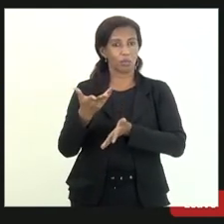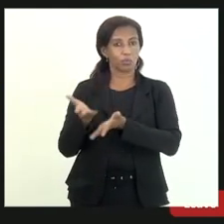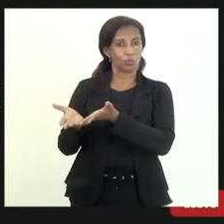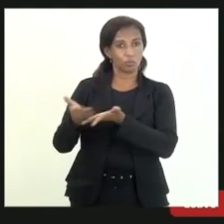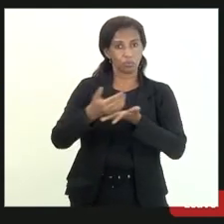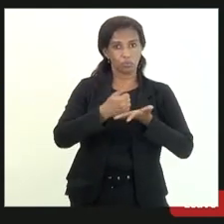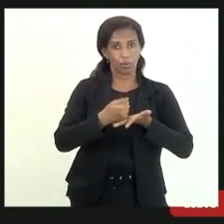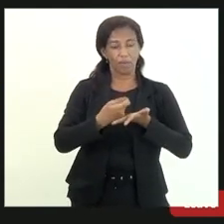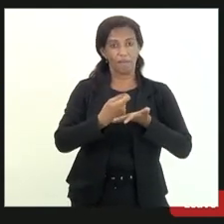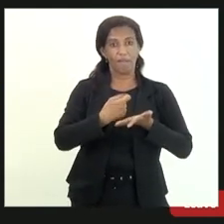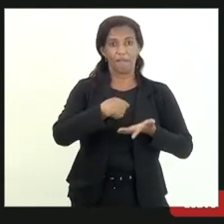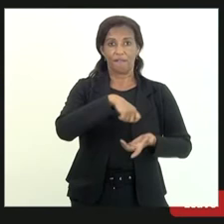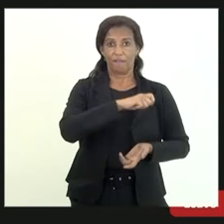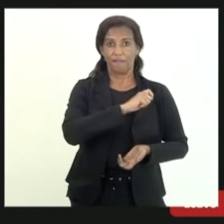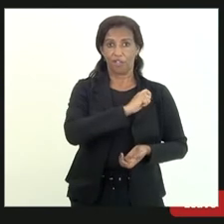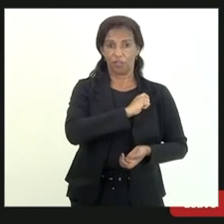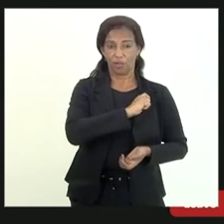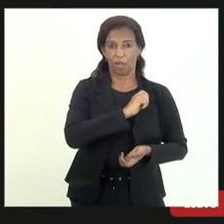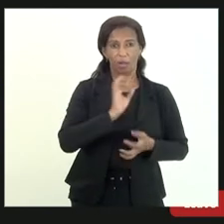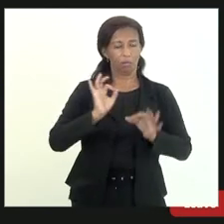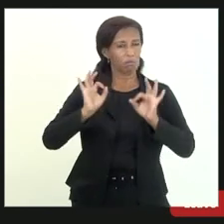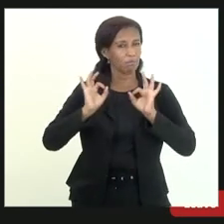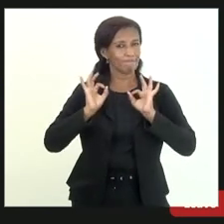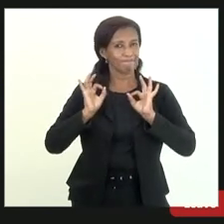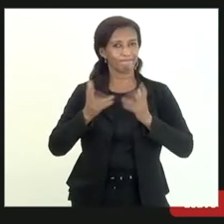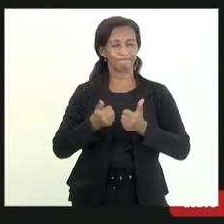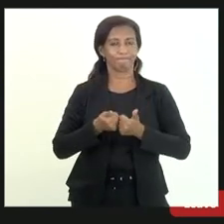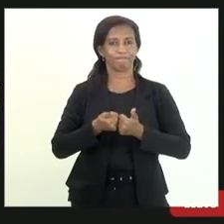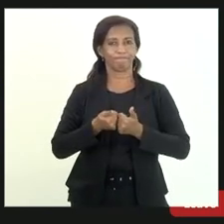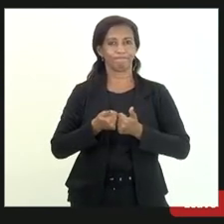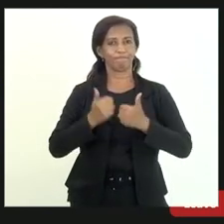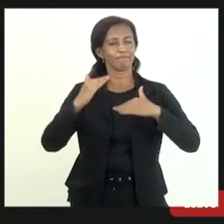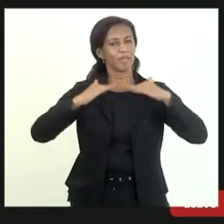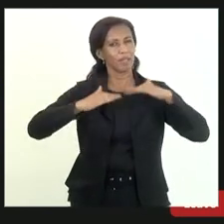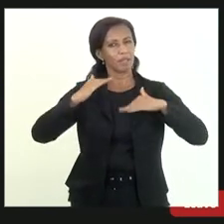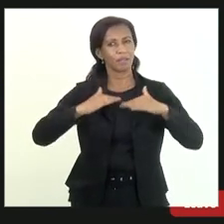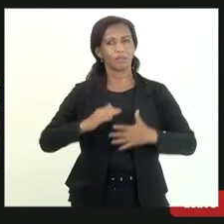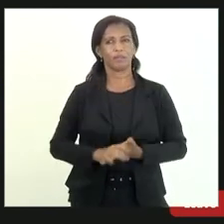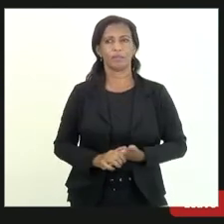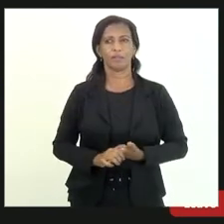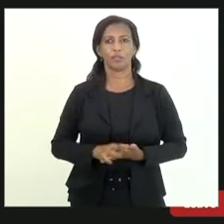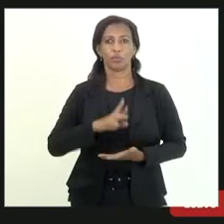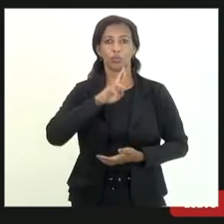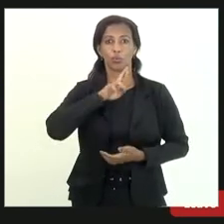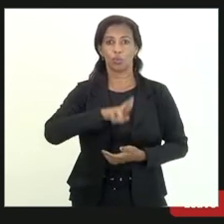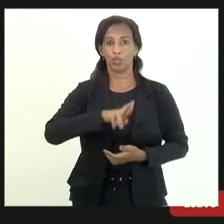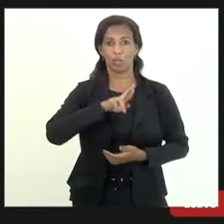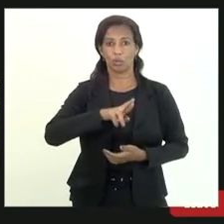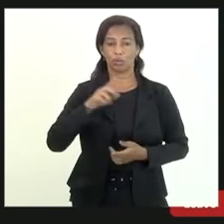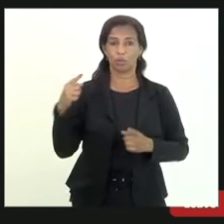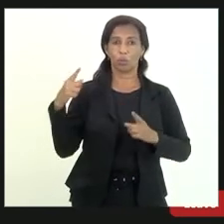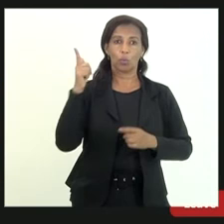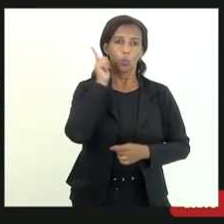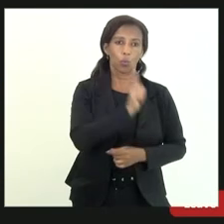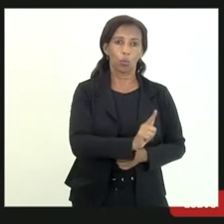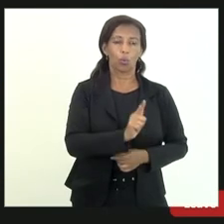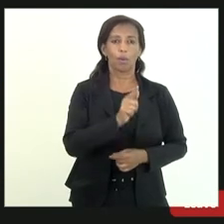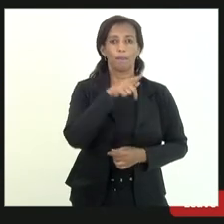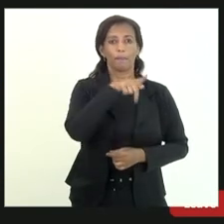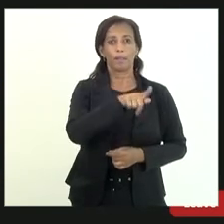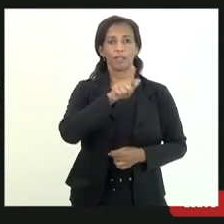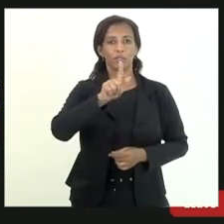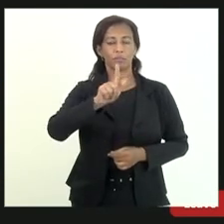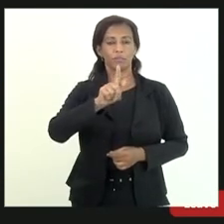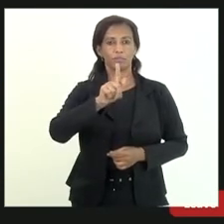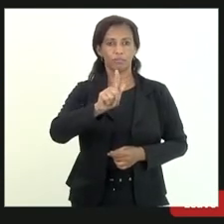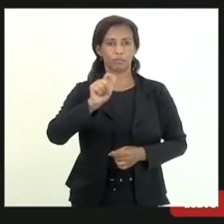fiscais ele é extremamente relevante no resultado obtido pela Procuradoria da Dívida